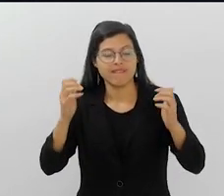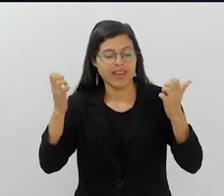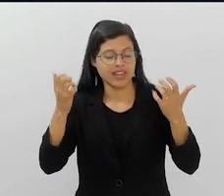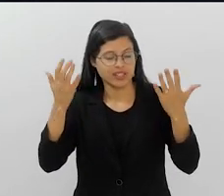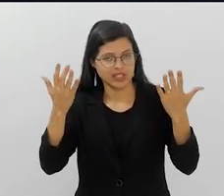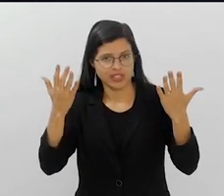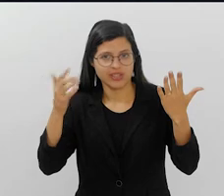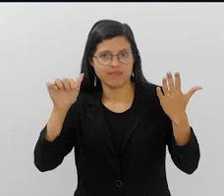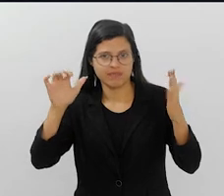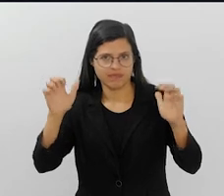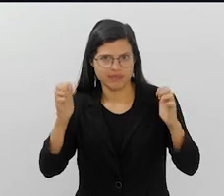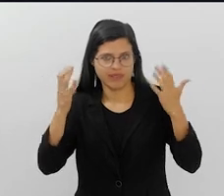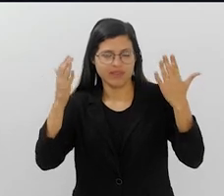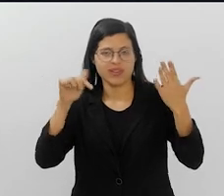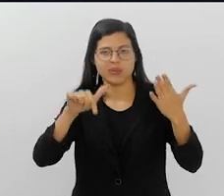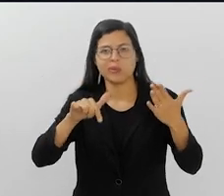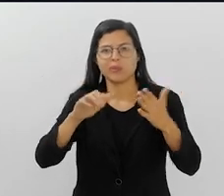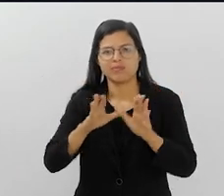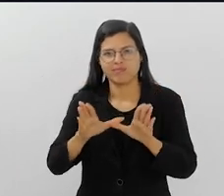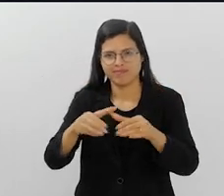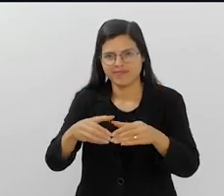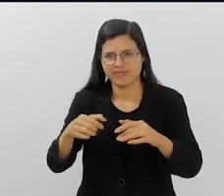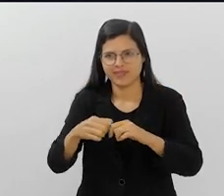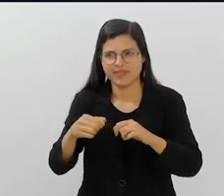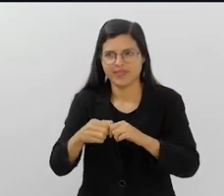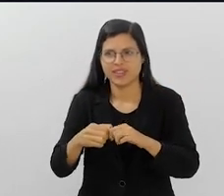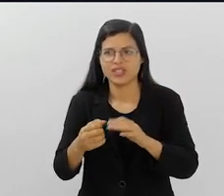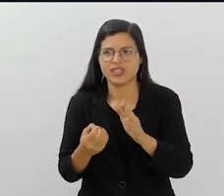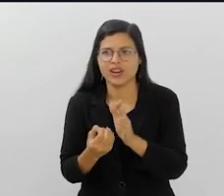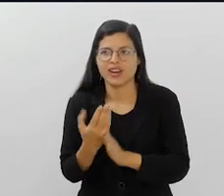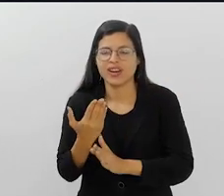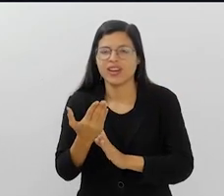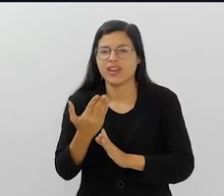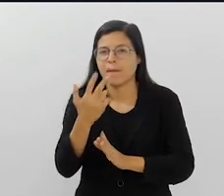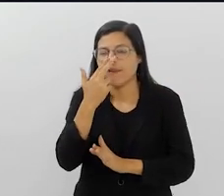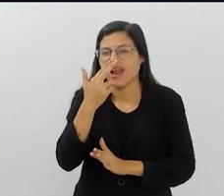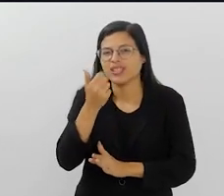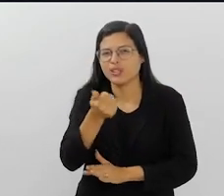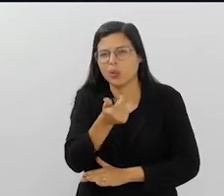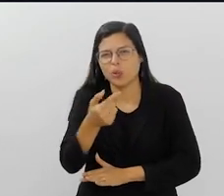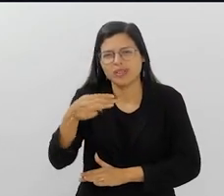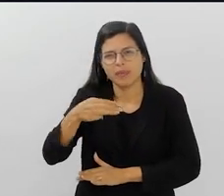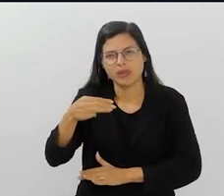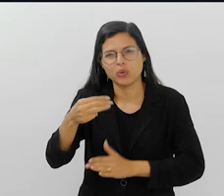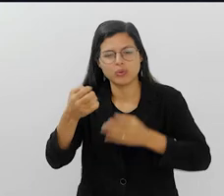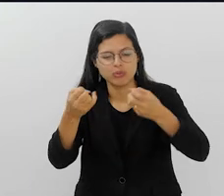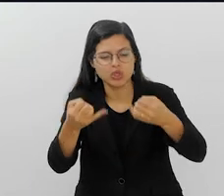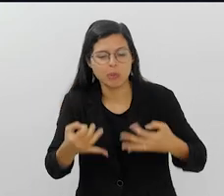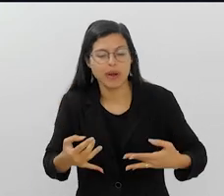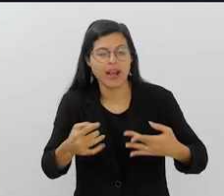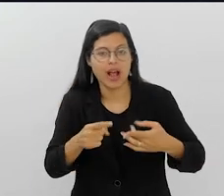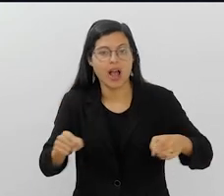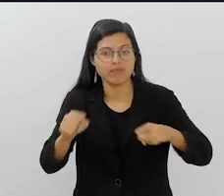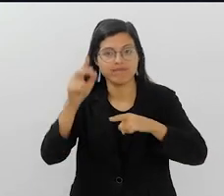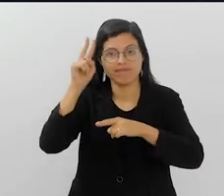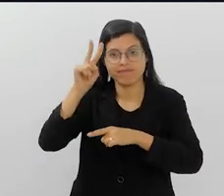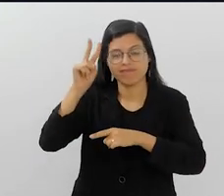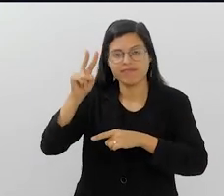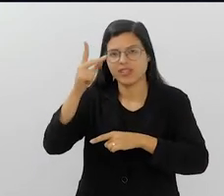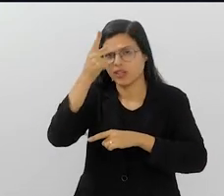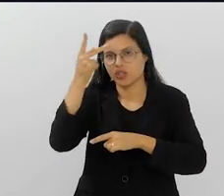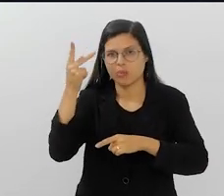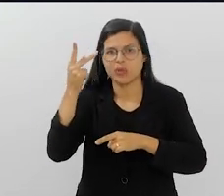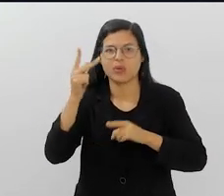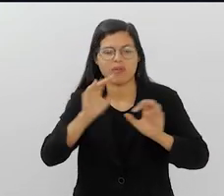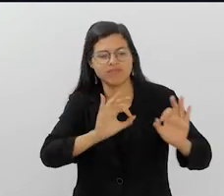escolas criam pequenos esquetes de 12 minutos pra poder explicar melhor os enredos pros espectadores e